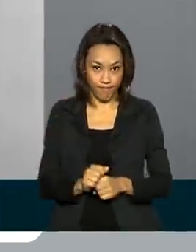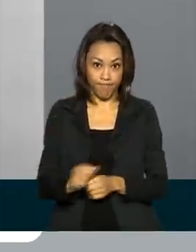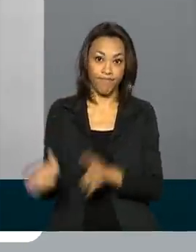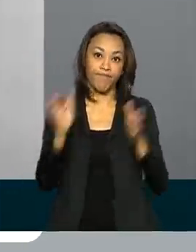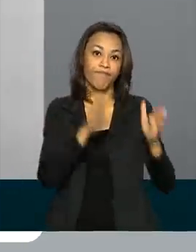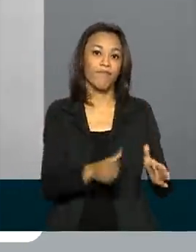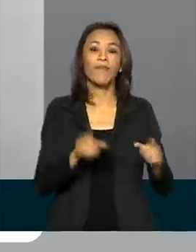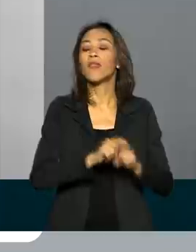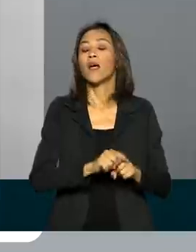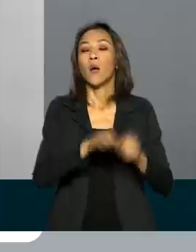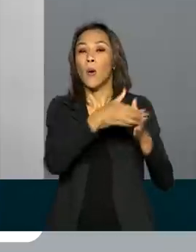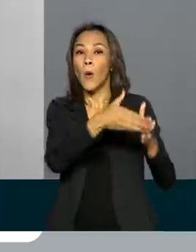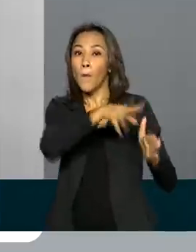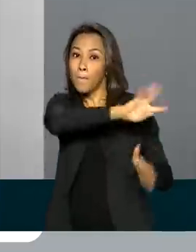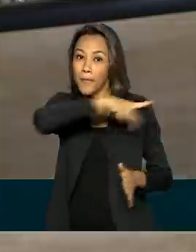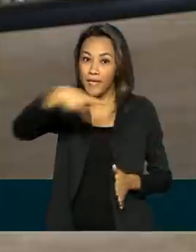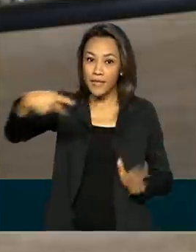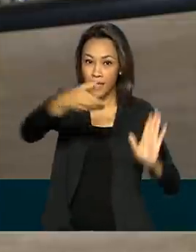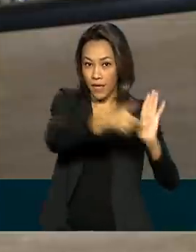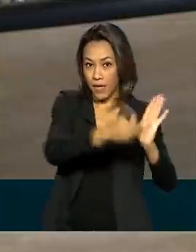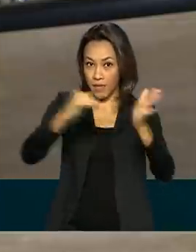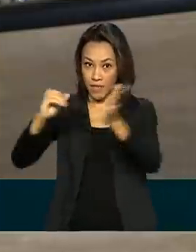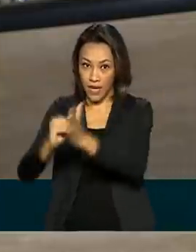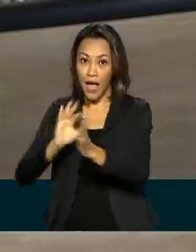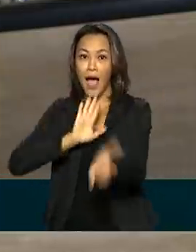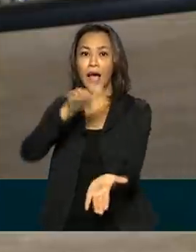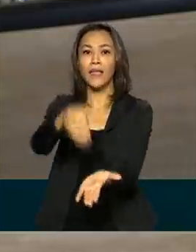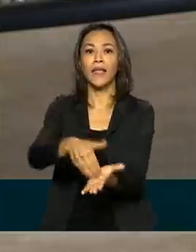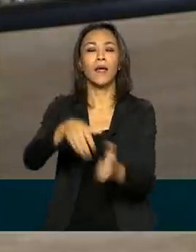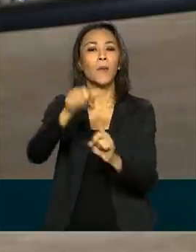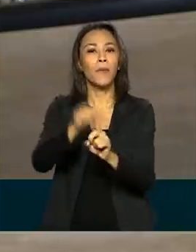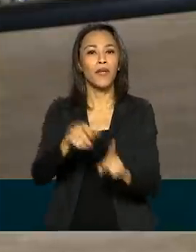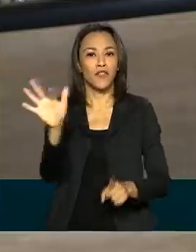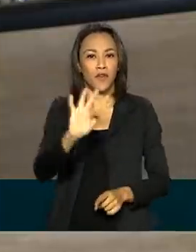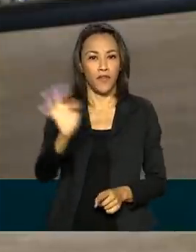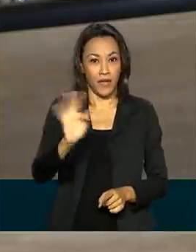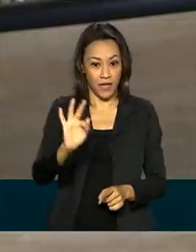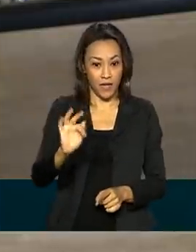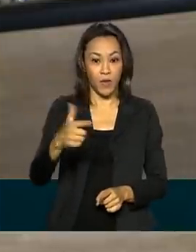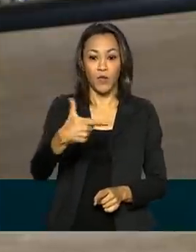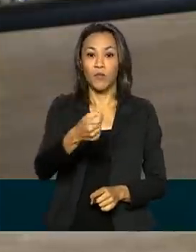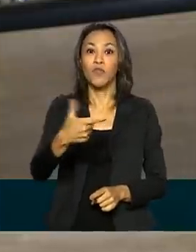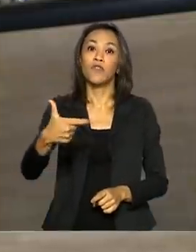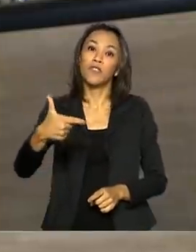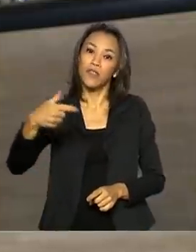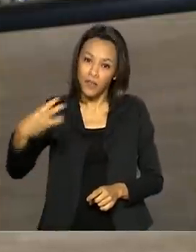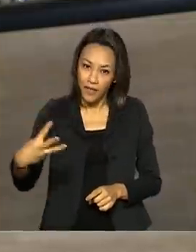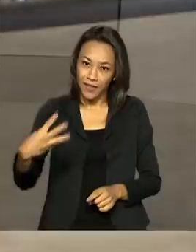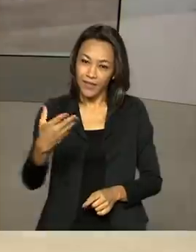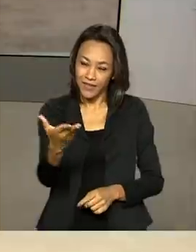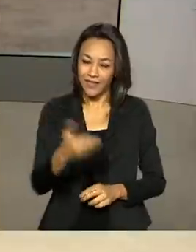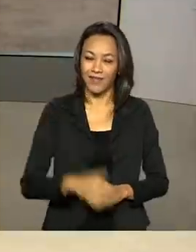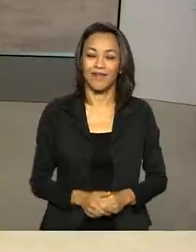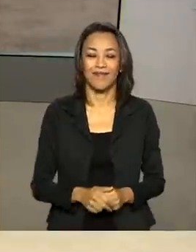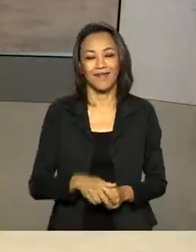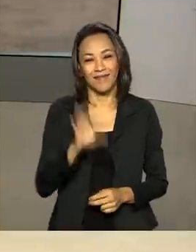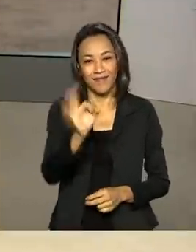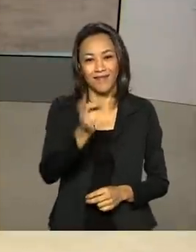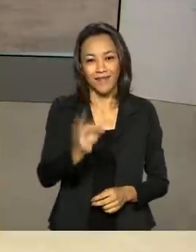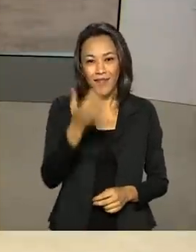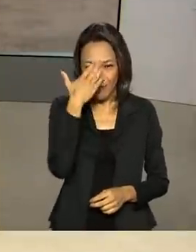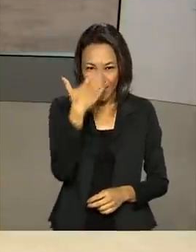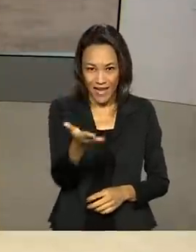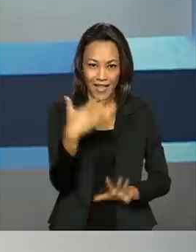presidência da Câmara e do Senado dura até fevereiro de 2023. Eu volto com você, Renata. Tá certo, Ana. Muito